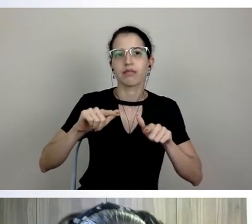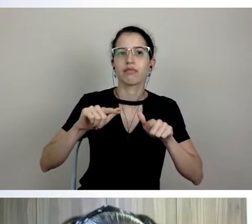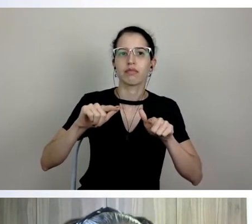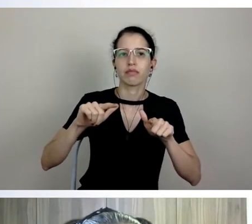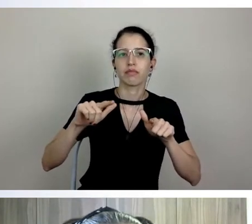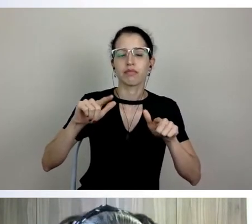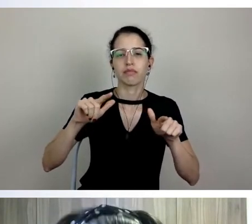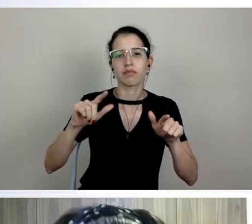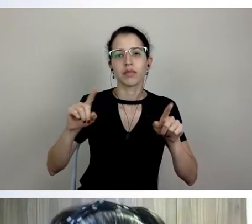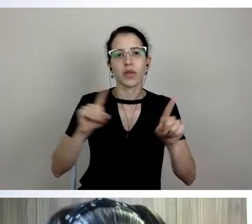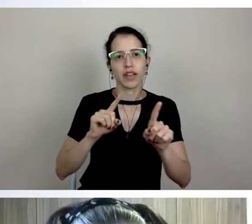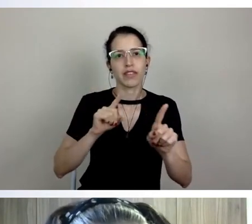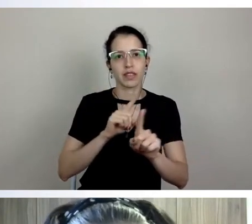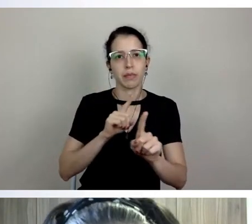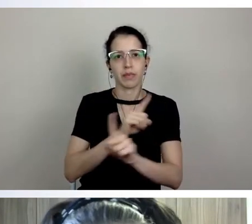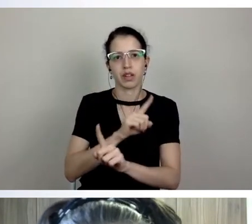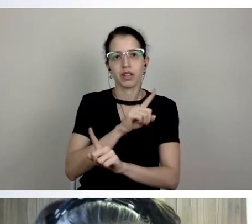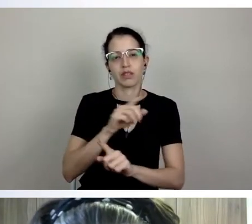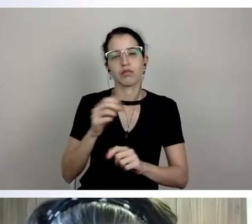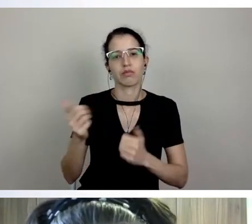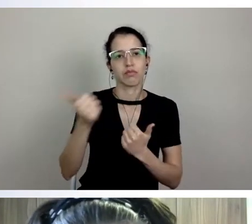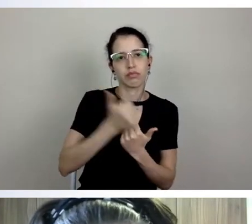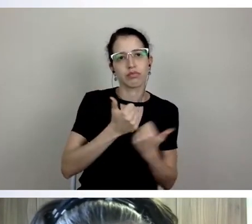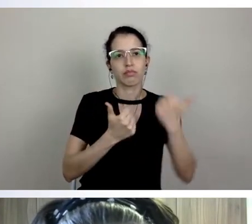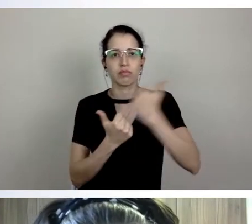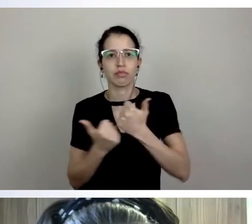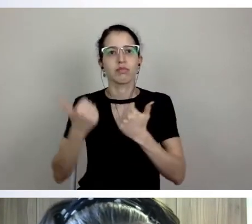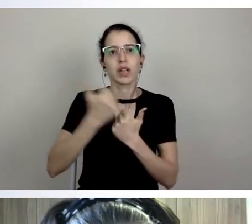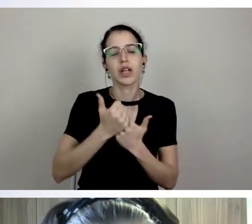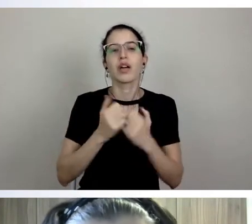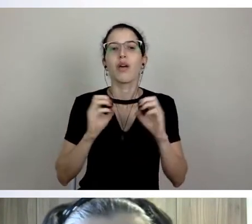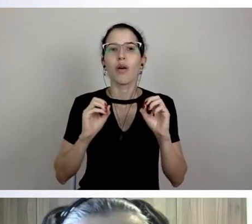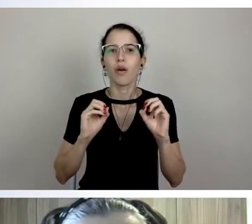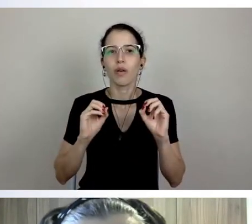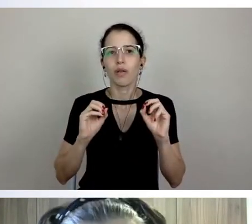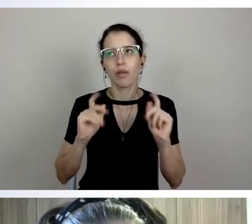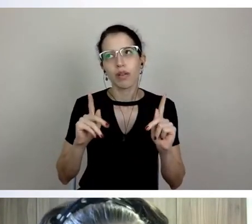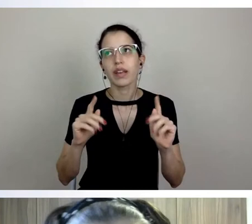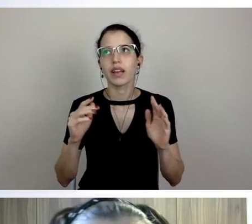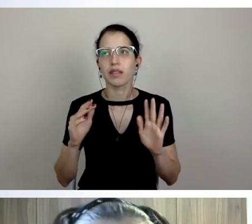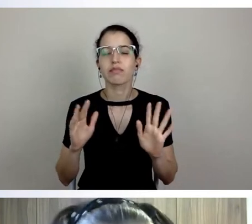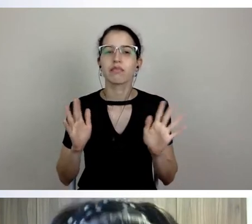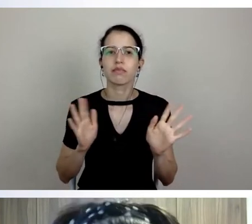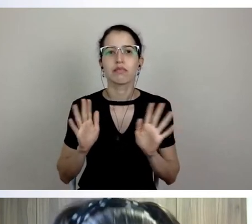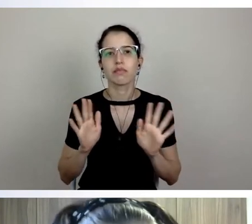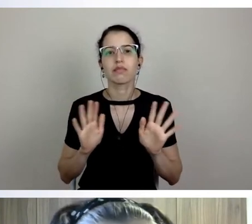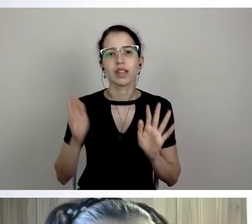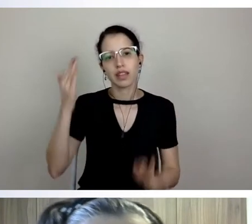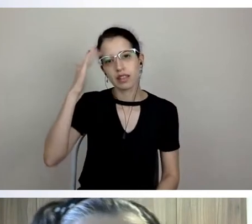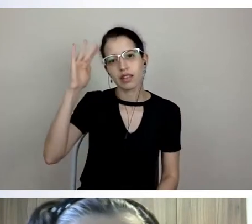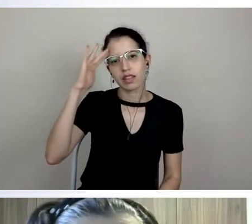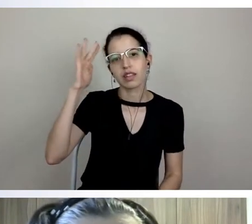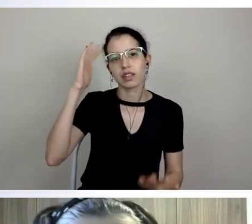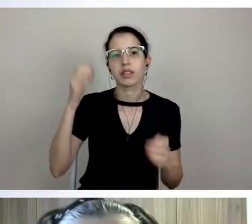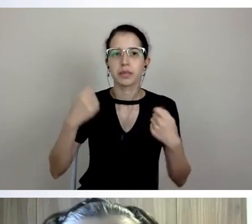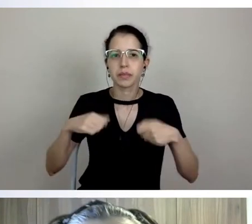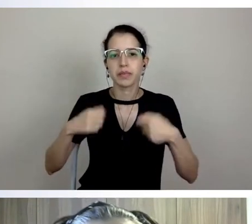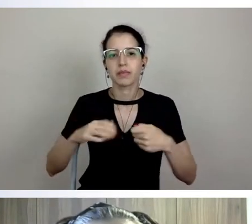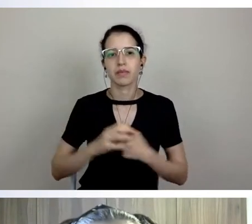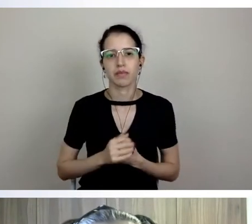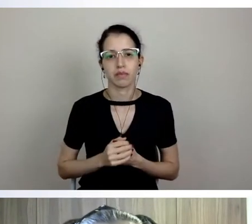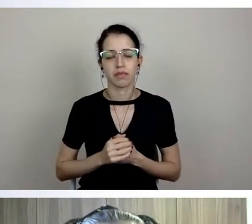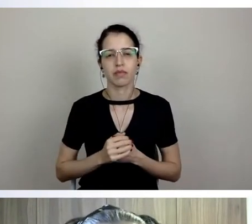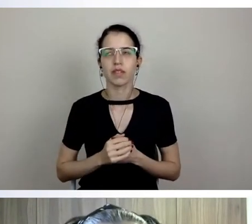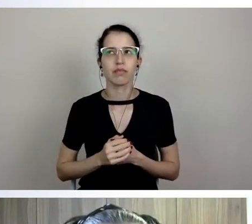vacinas, então eu estou juntando esses dois tipos de contribuição, para quê? Porque eu acho que é importante, antes da gente entrar, especificamente, na resolução dos